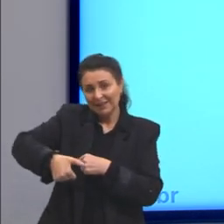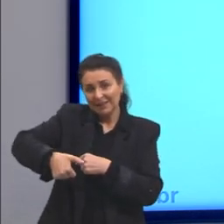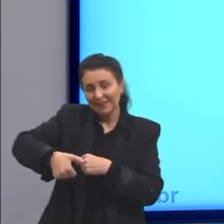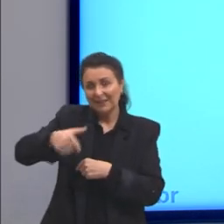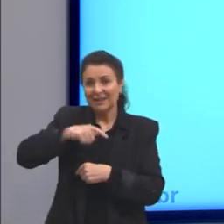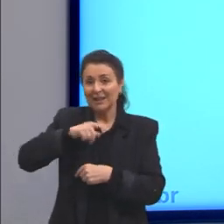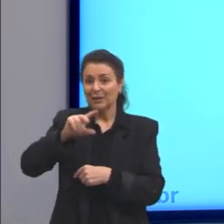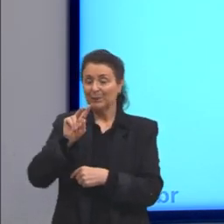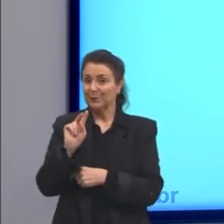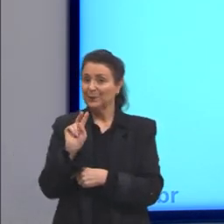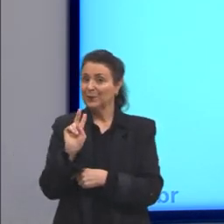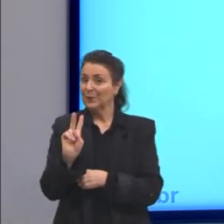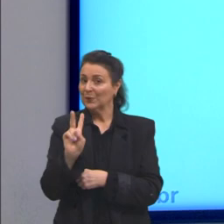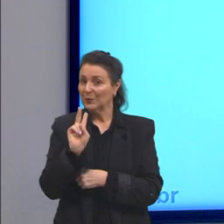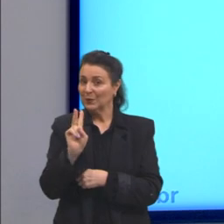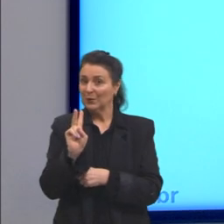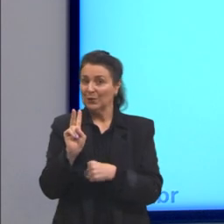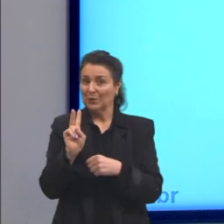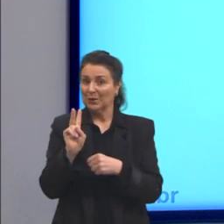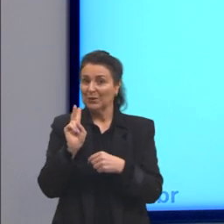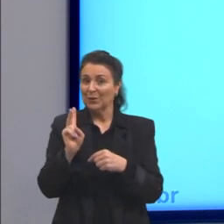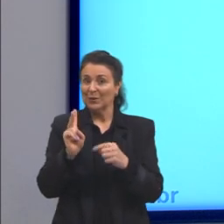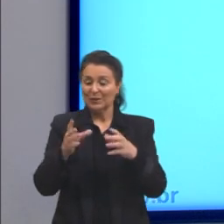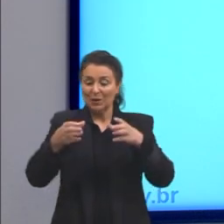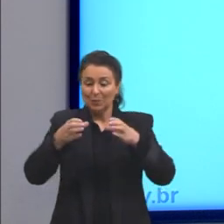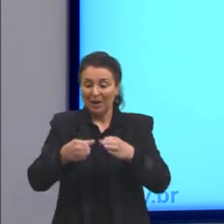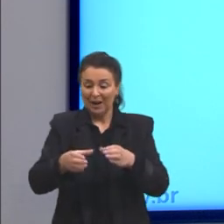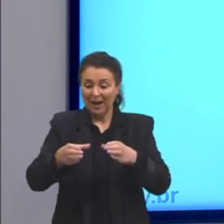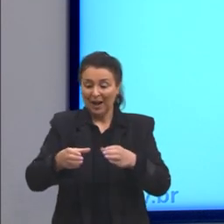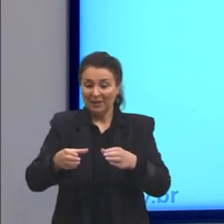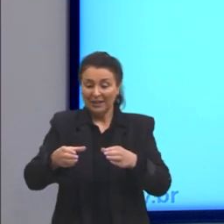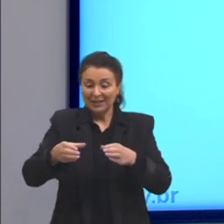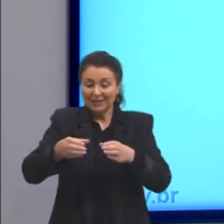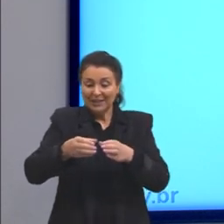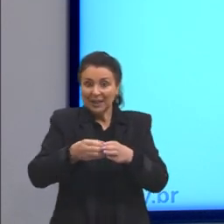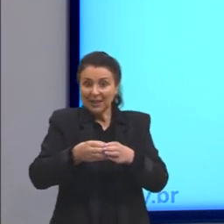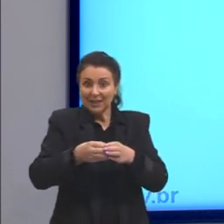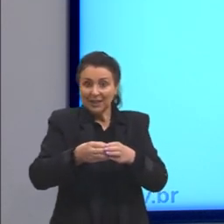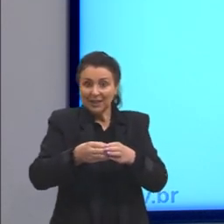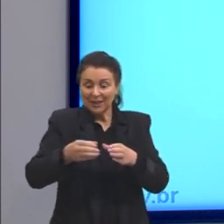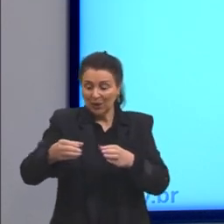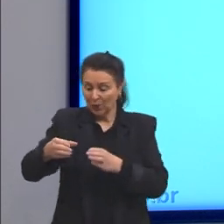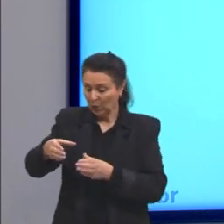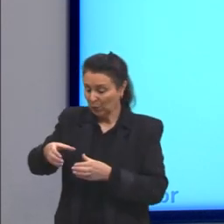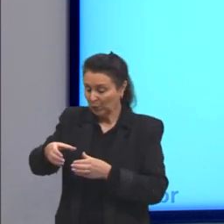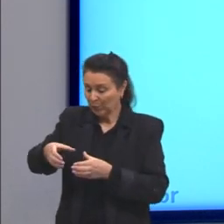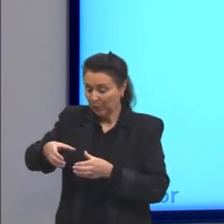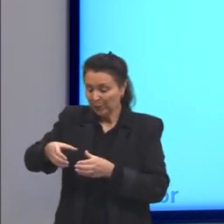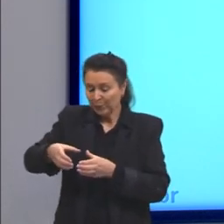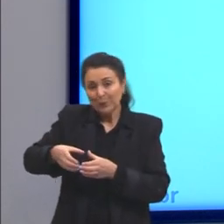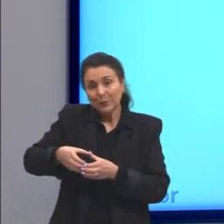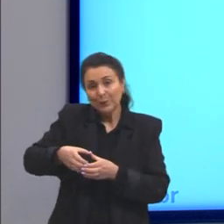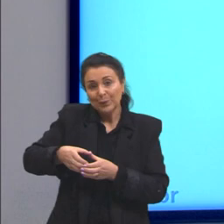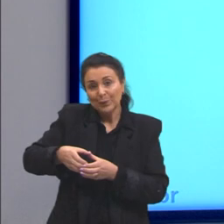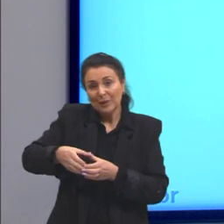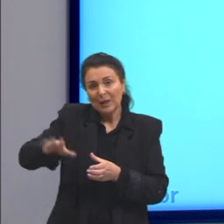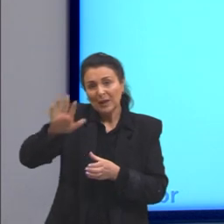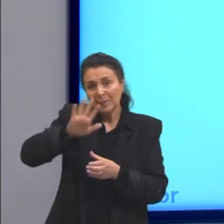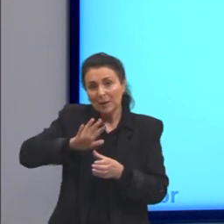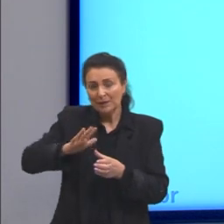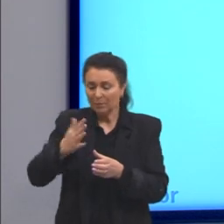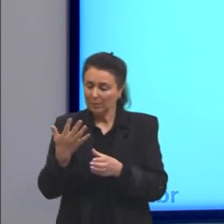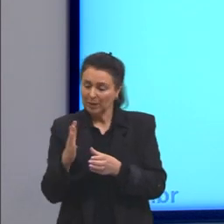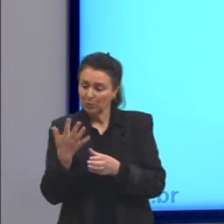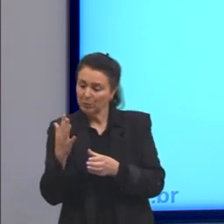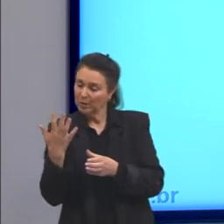recipientes, um dentro do outro. Aqui nesse primeiro a gente tem paredes espelhadas nessa